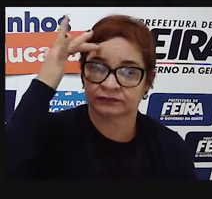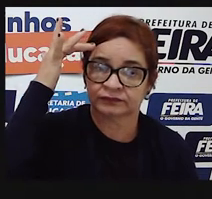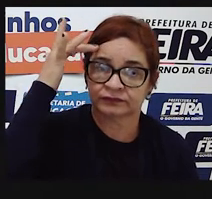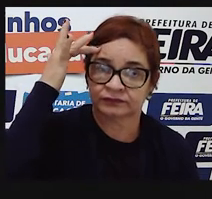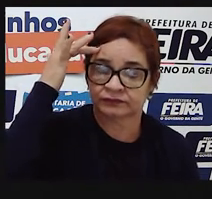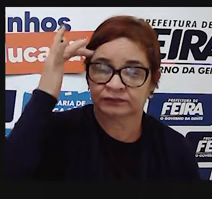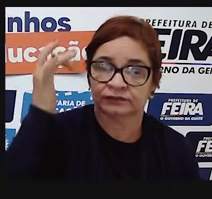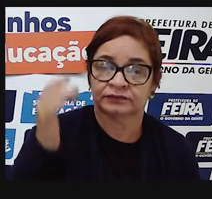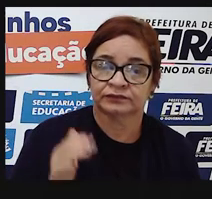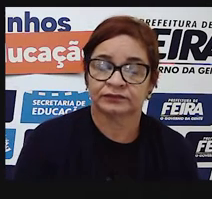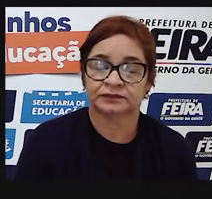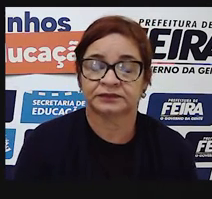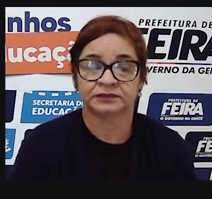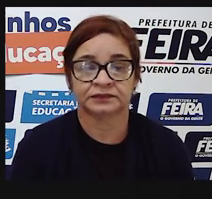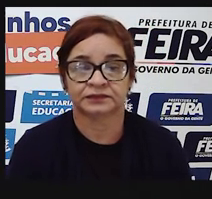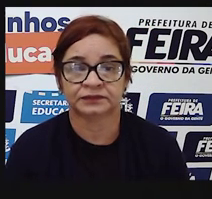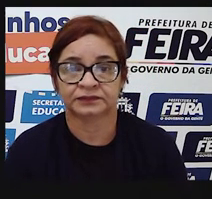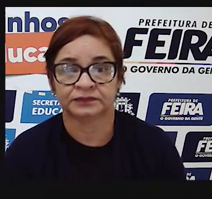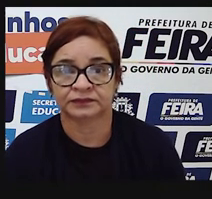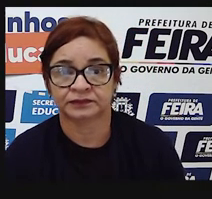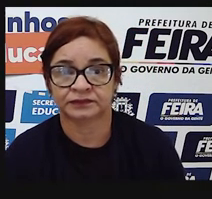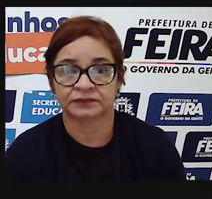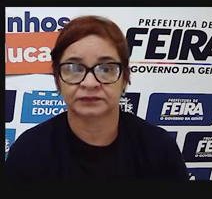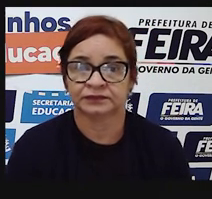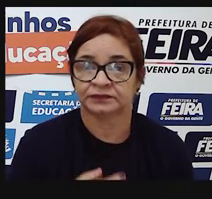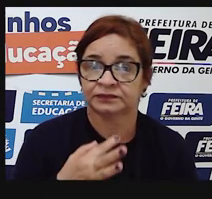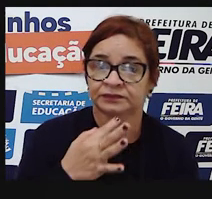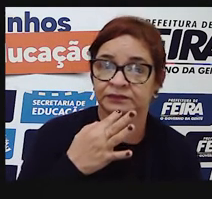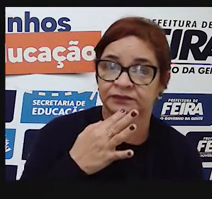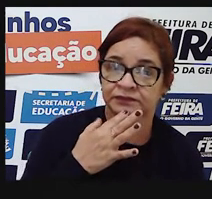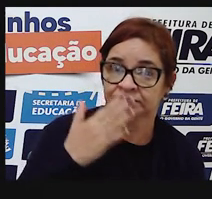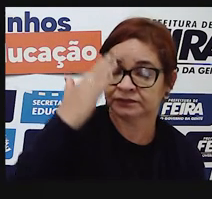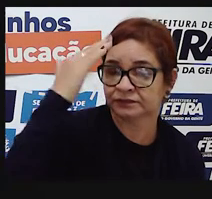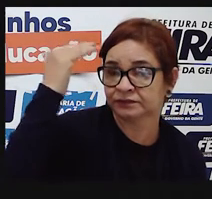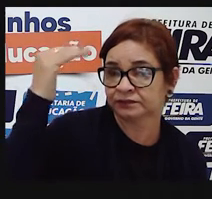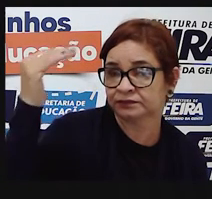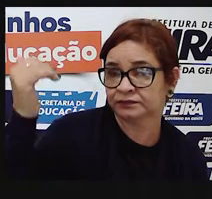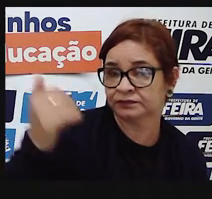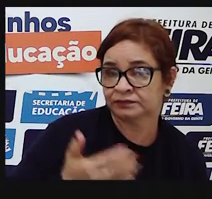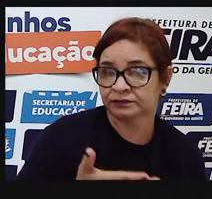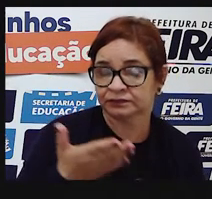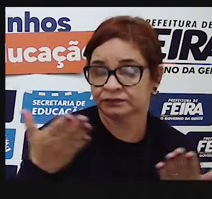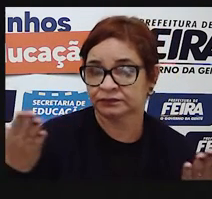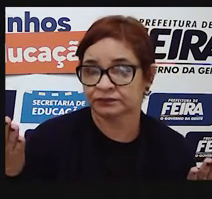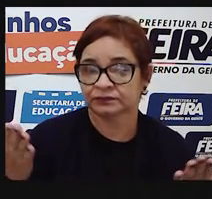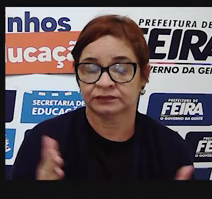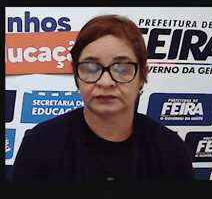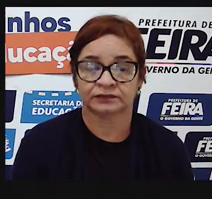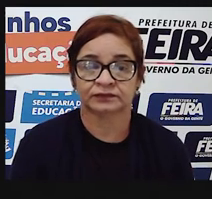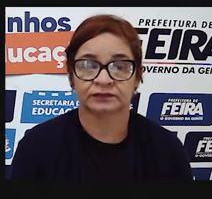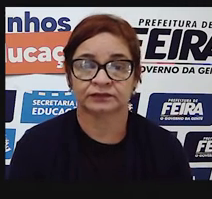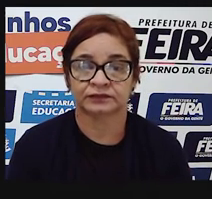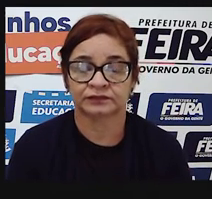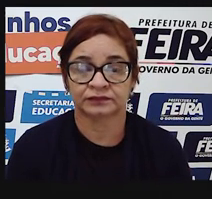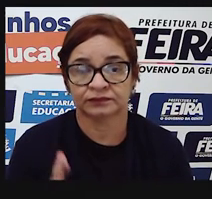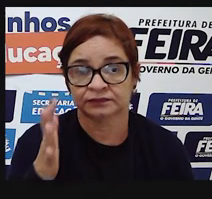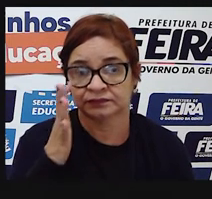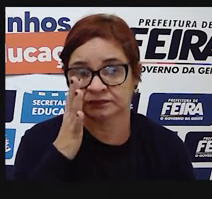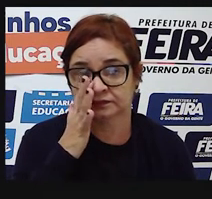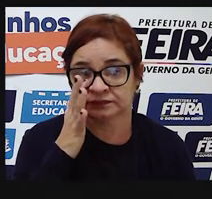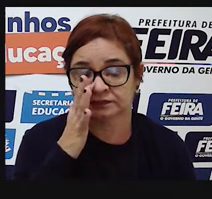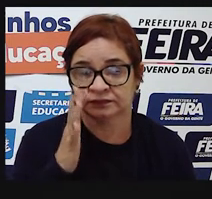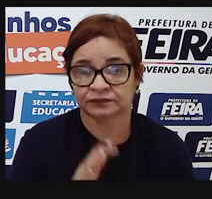popularidade grande. Então, observando